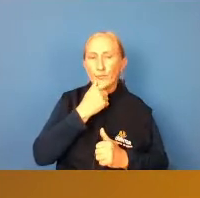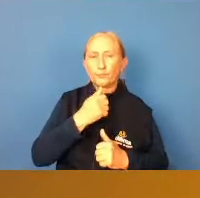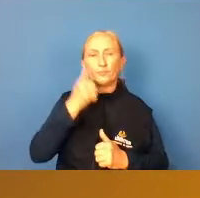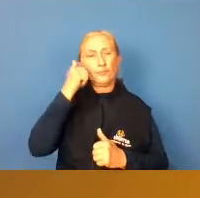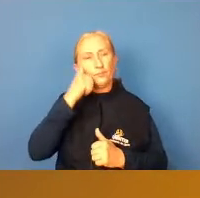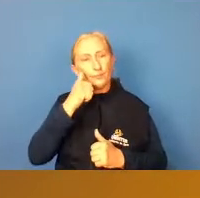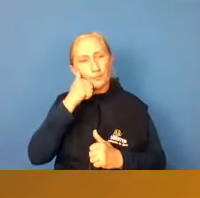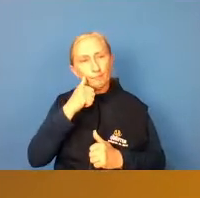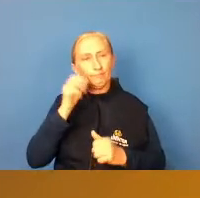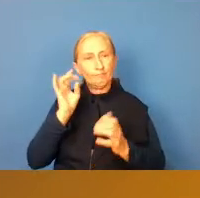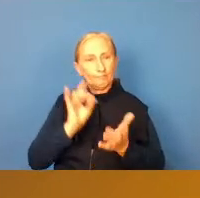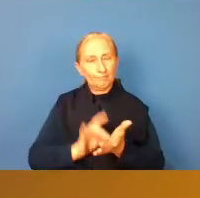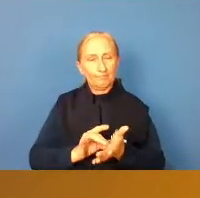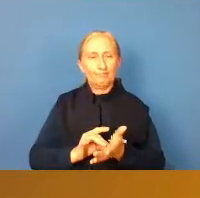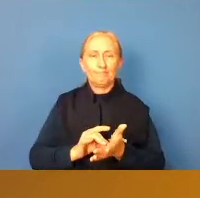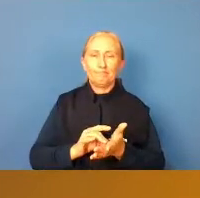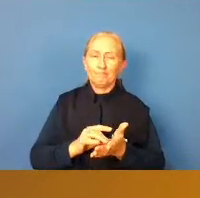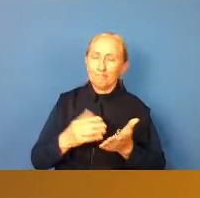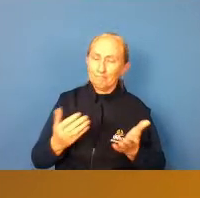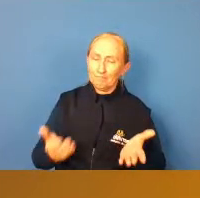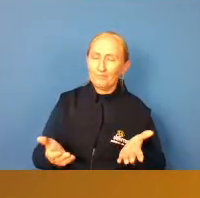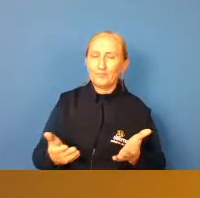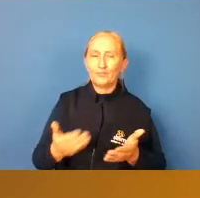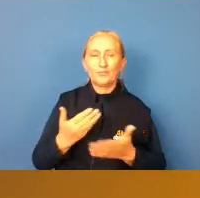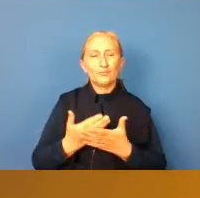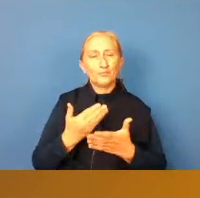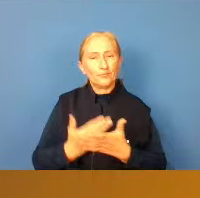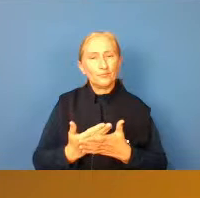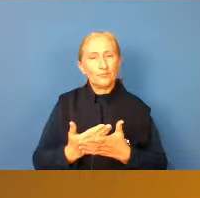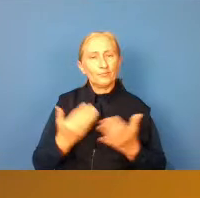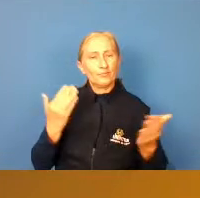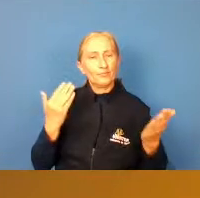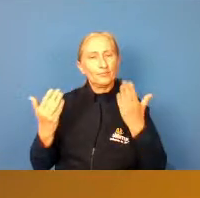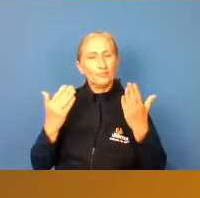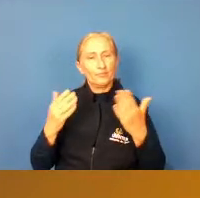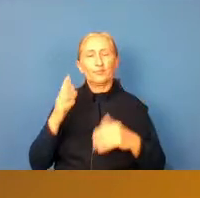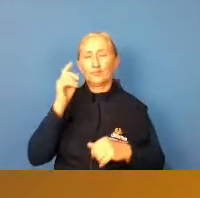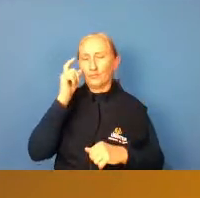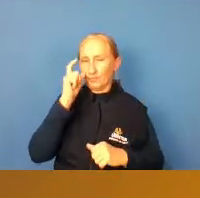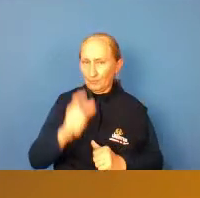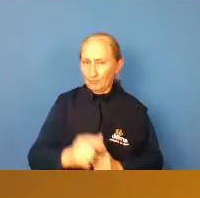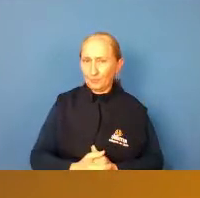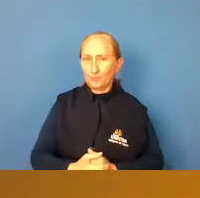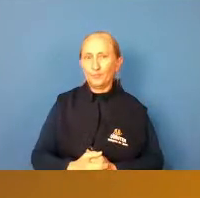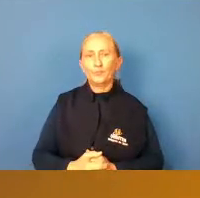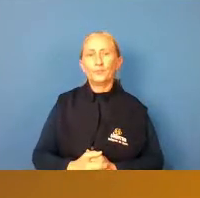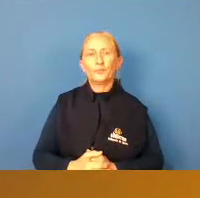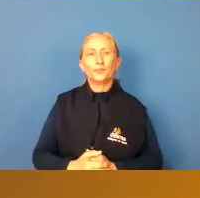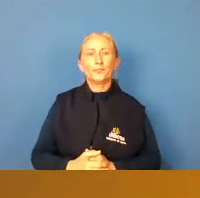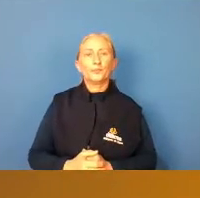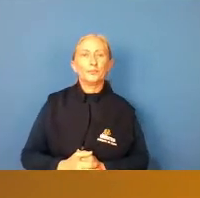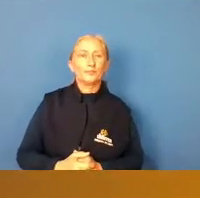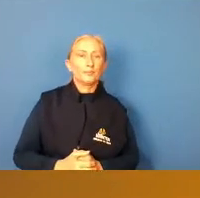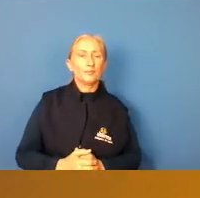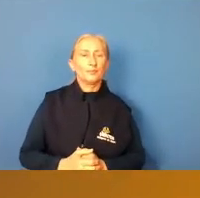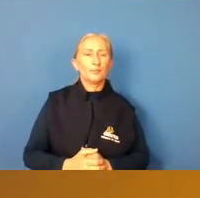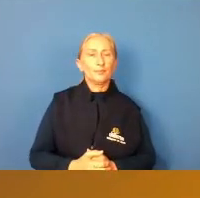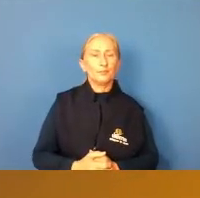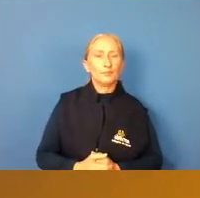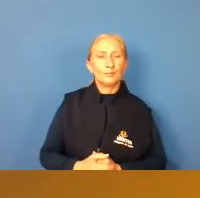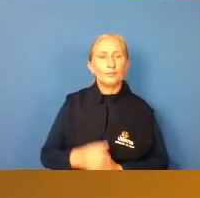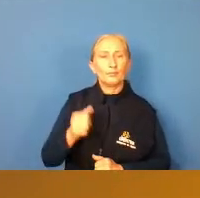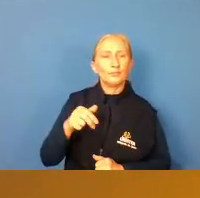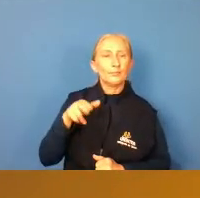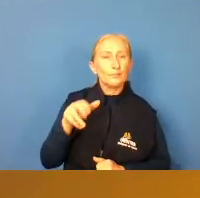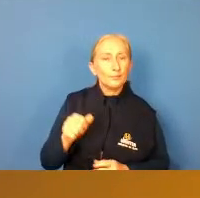feminino realmente seria um um estudo comparativo bem interessante tá Ana